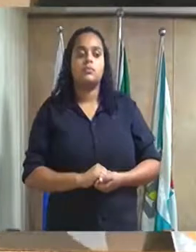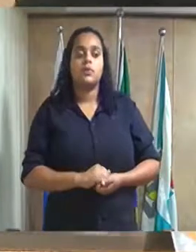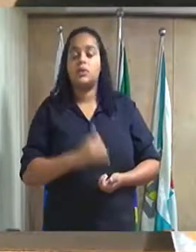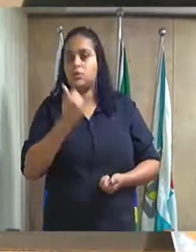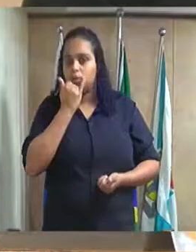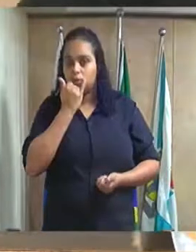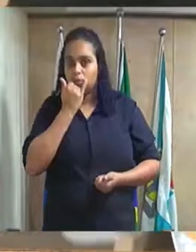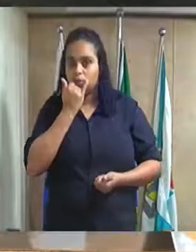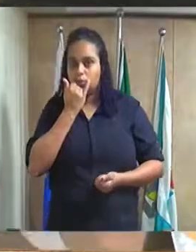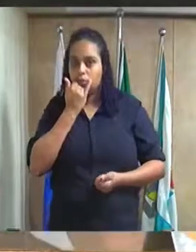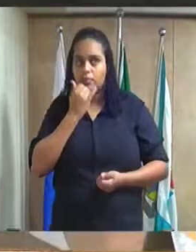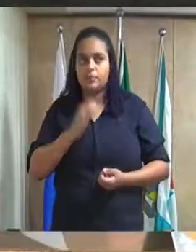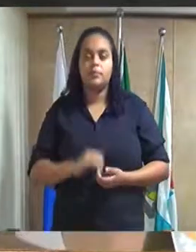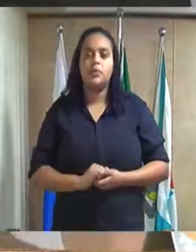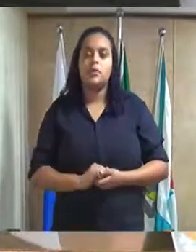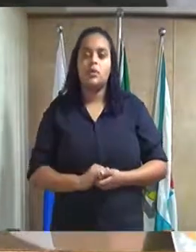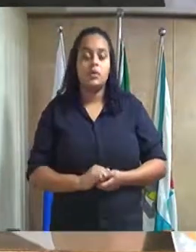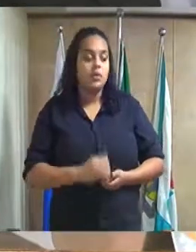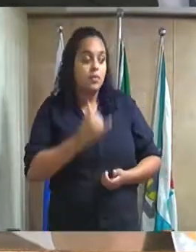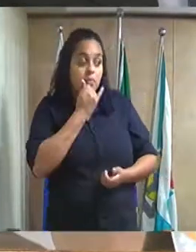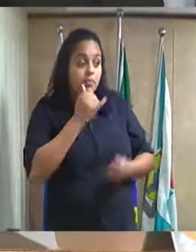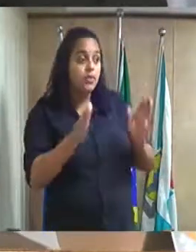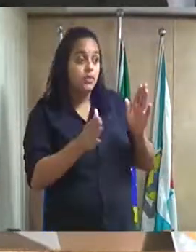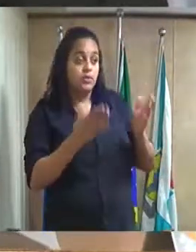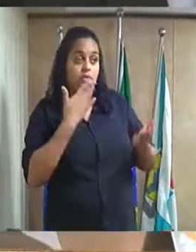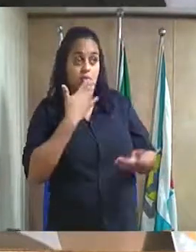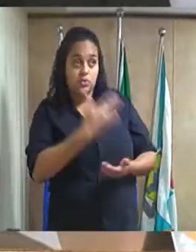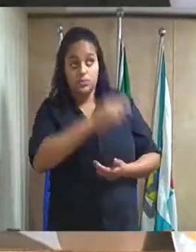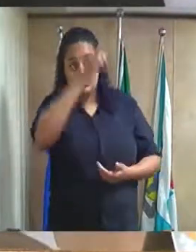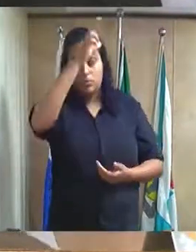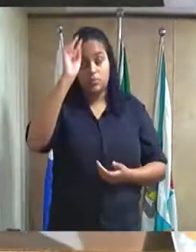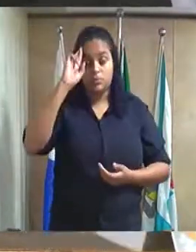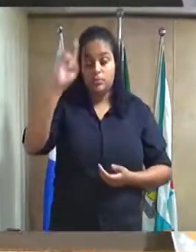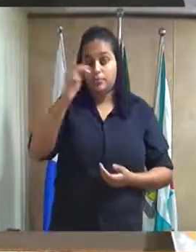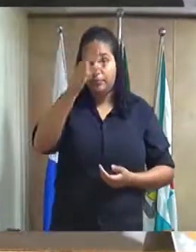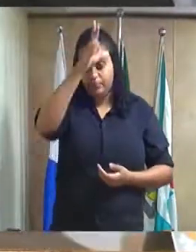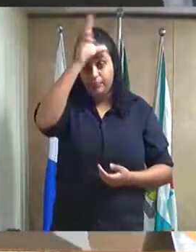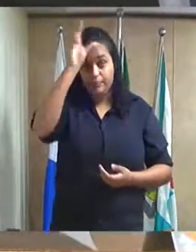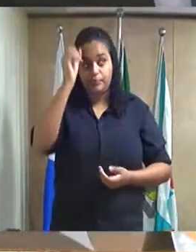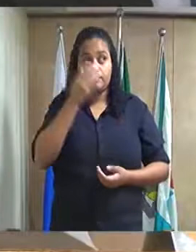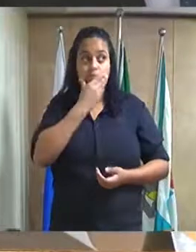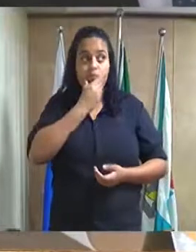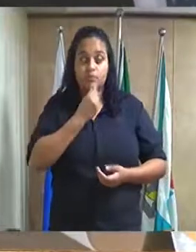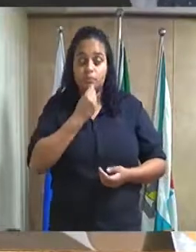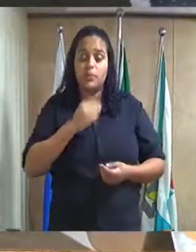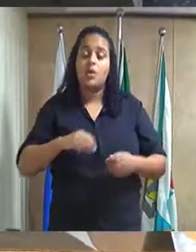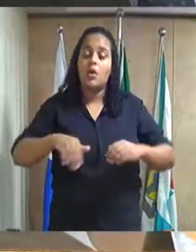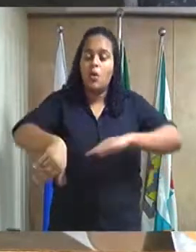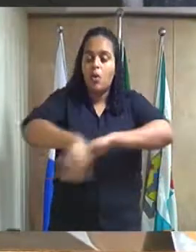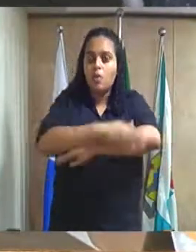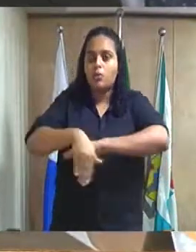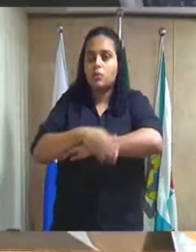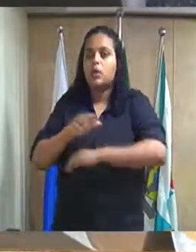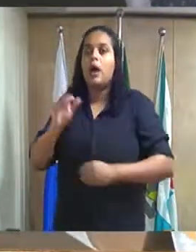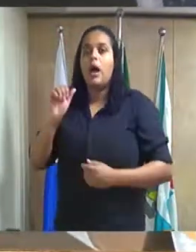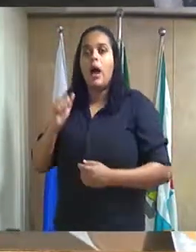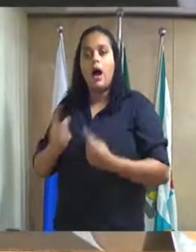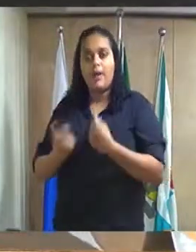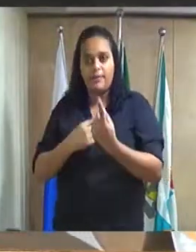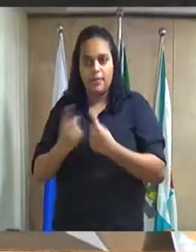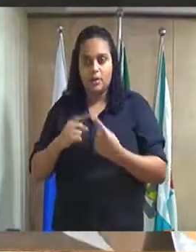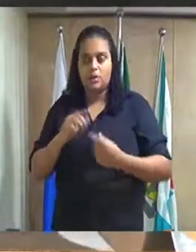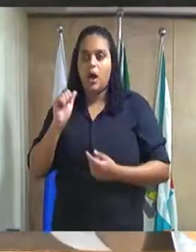solicitando ao excelentíssimo senhor prefeito o levantamento das ruas Avenidas Travessas